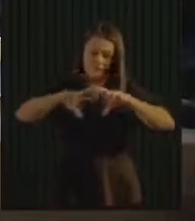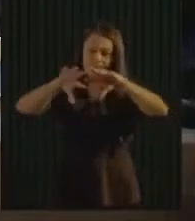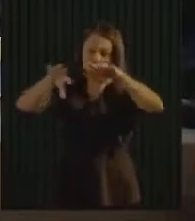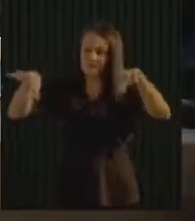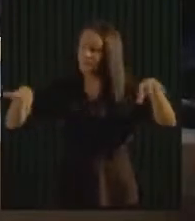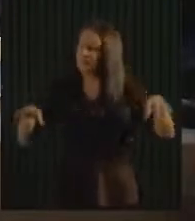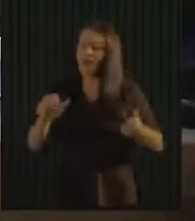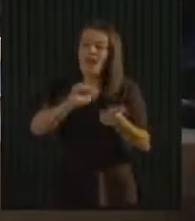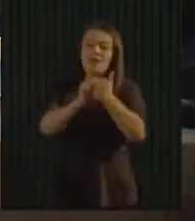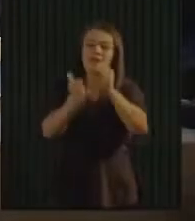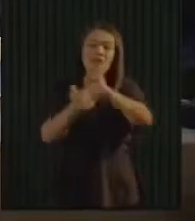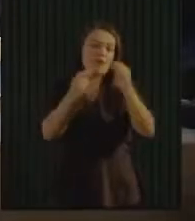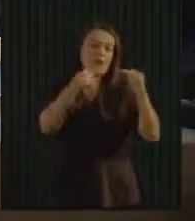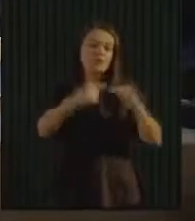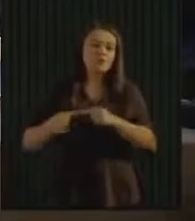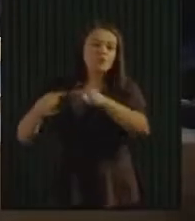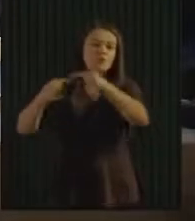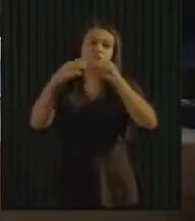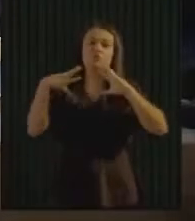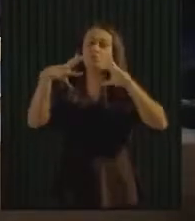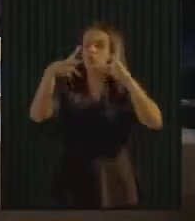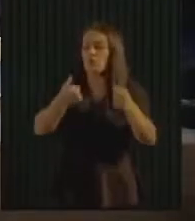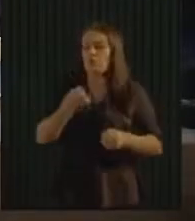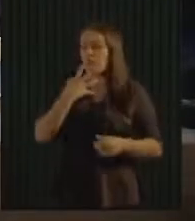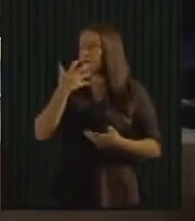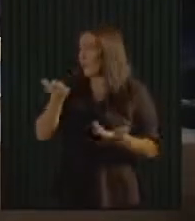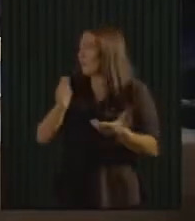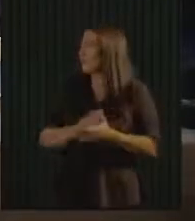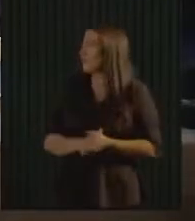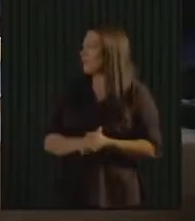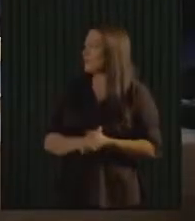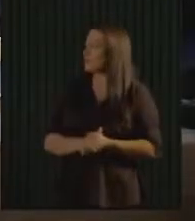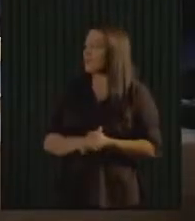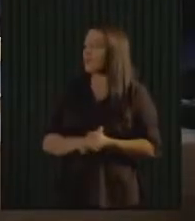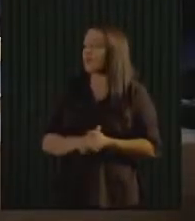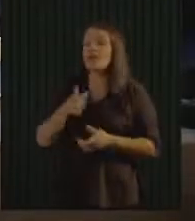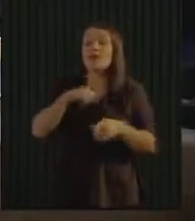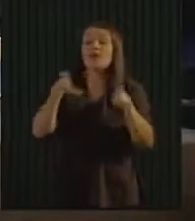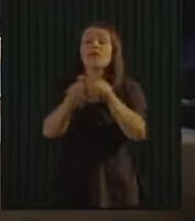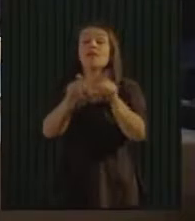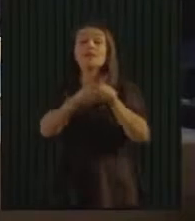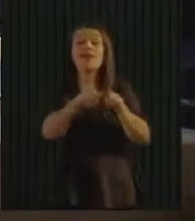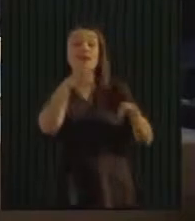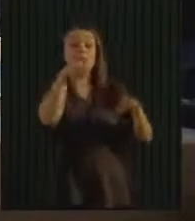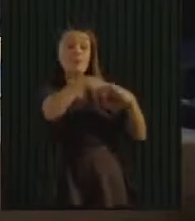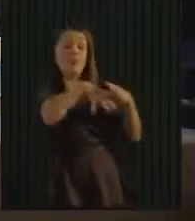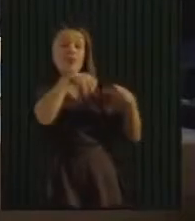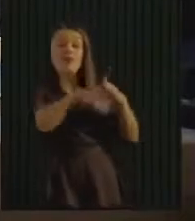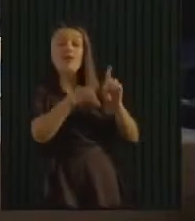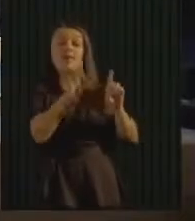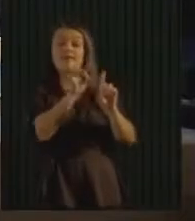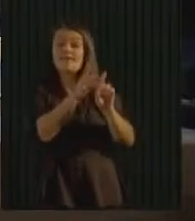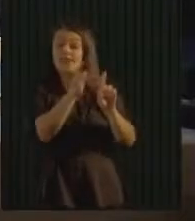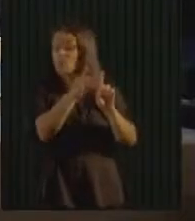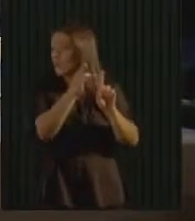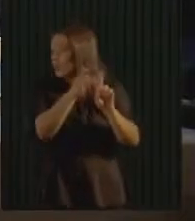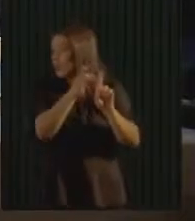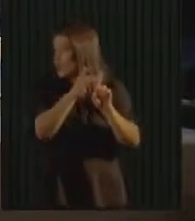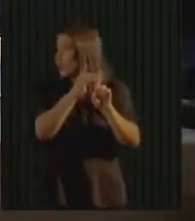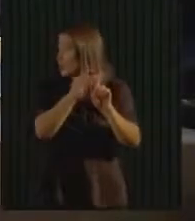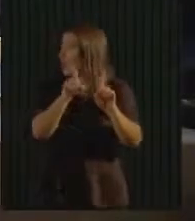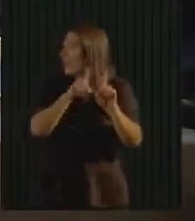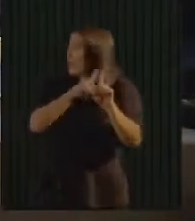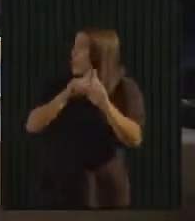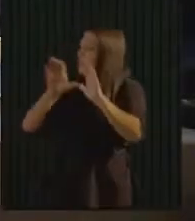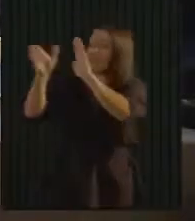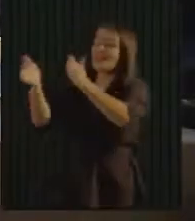nas instalações da Secretaria do Meio Ambiente. E, não menos importante, além da coleta de vidro, a gente tem esses PEVs de vidro,